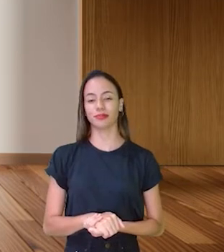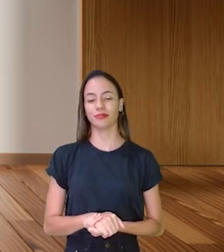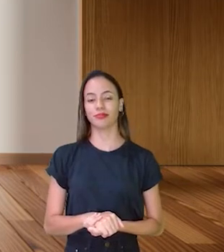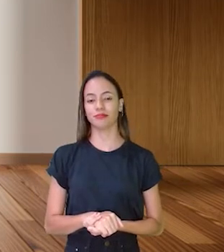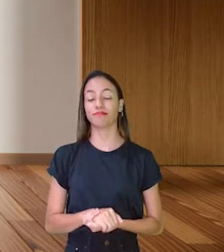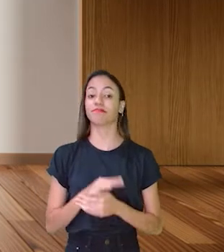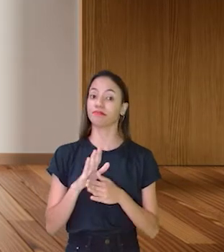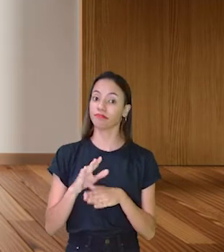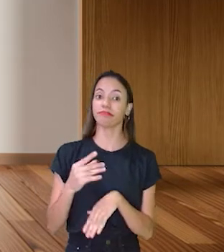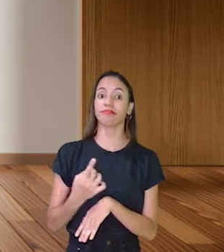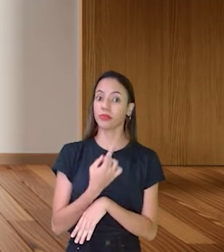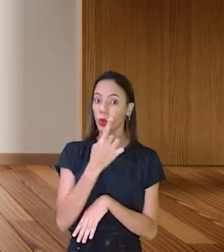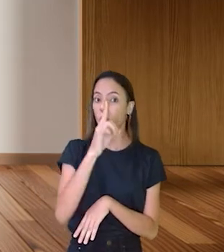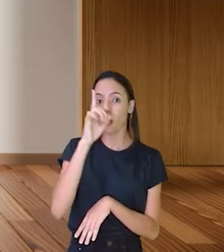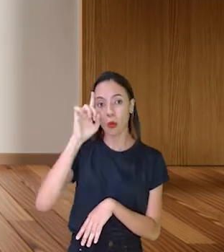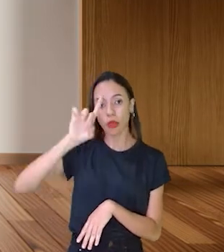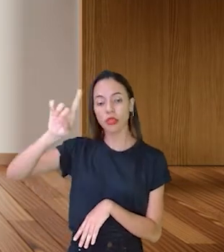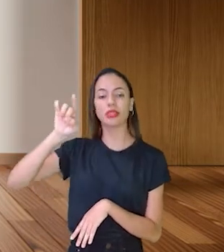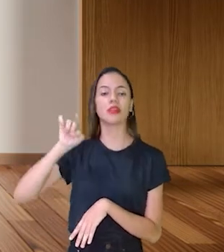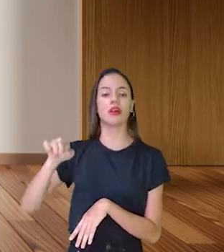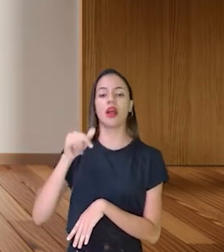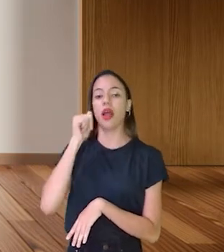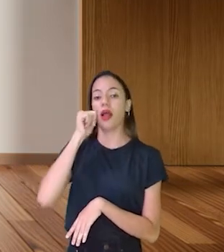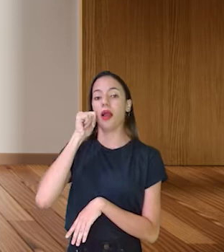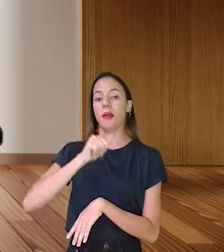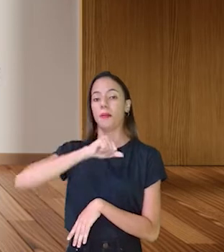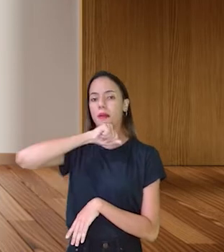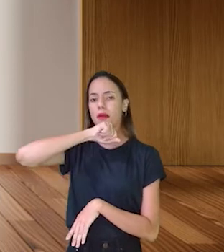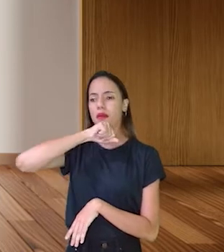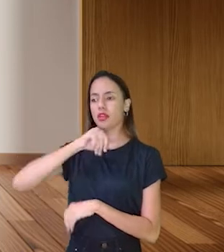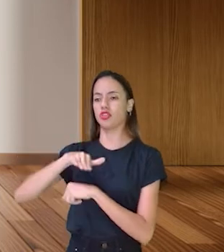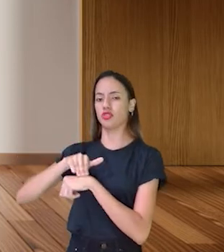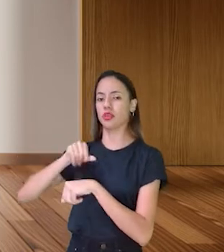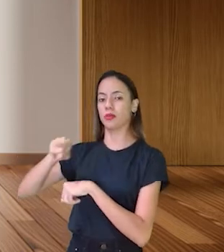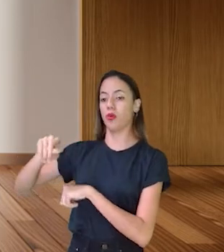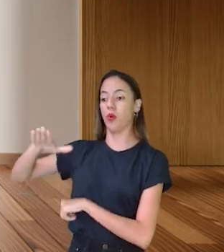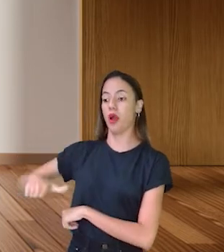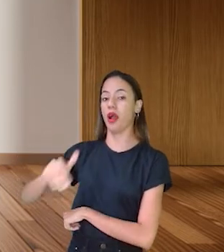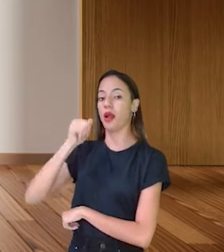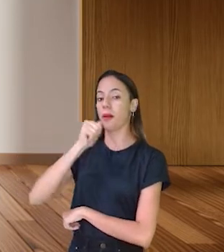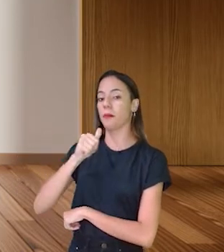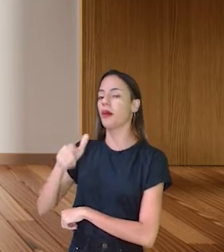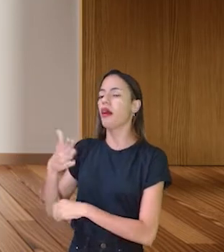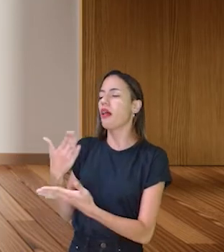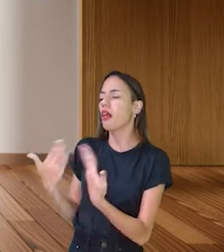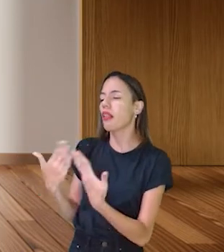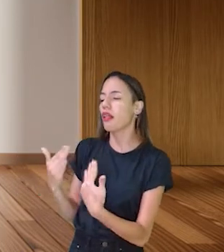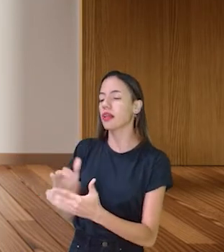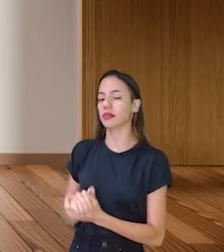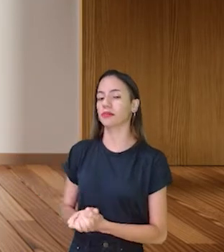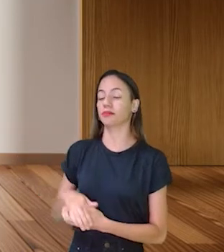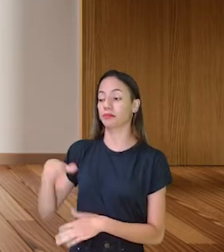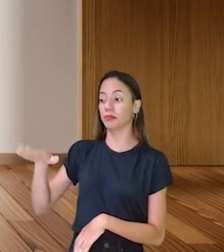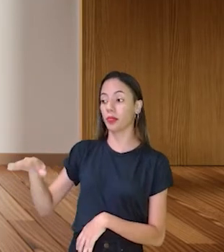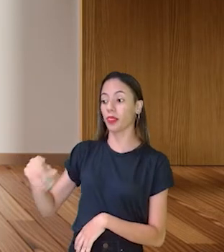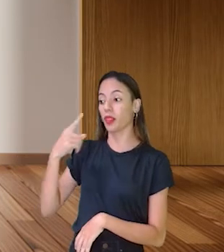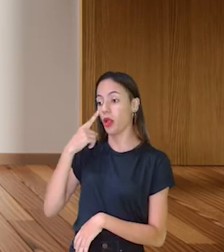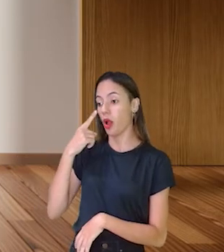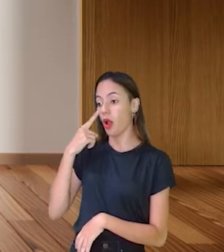Certo dia, a sua mamãe chamou ela para conversar. Disse para ela